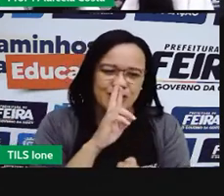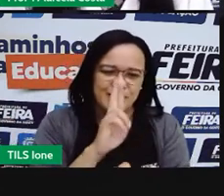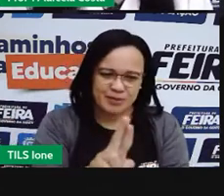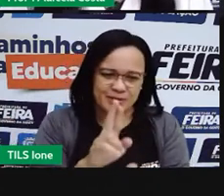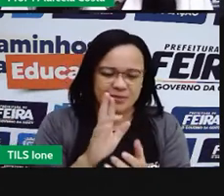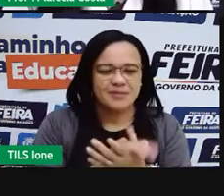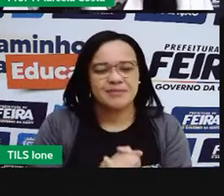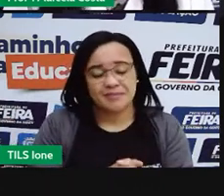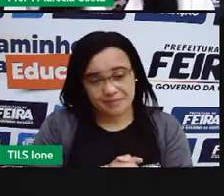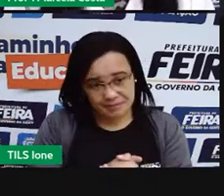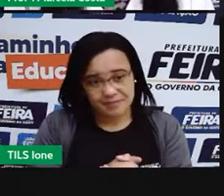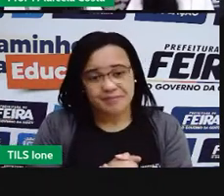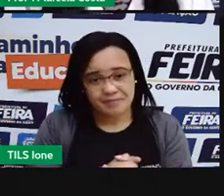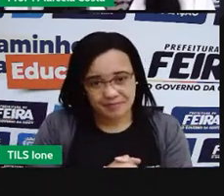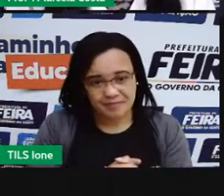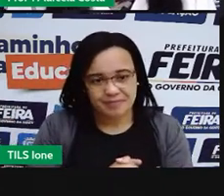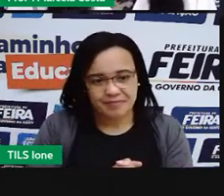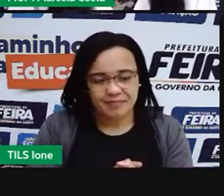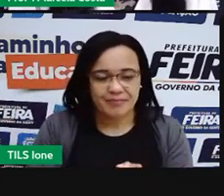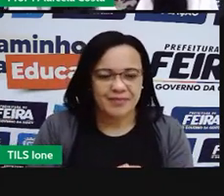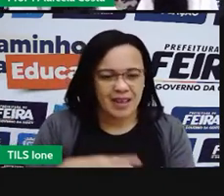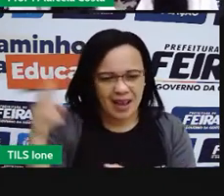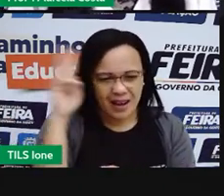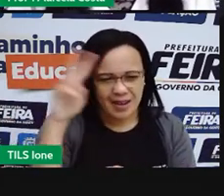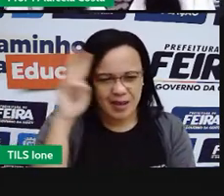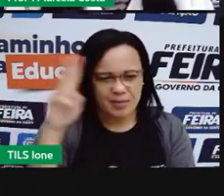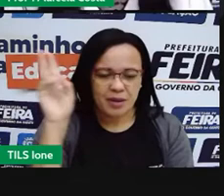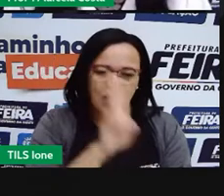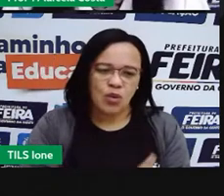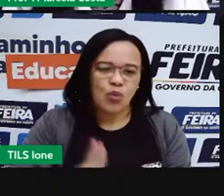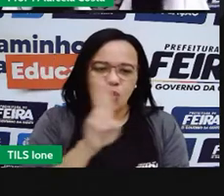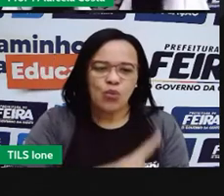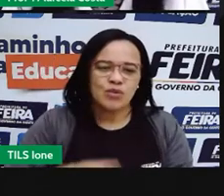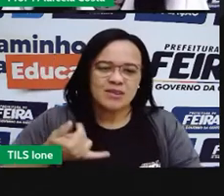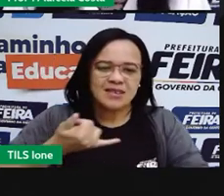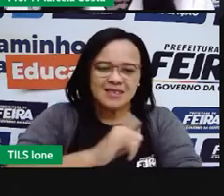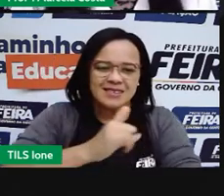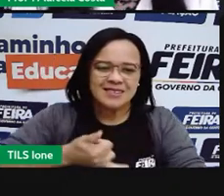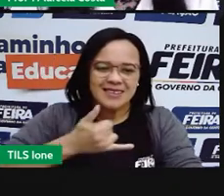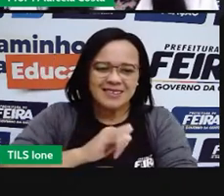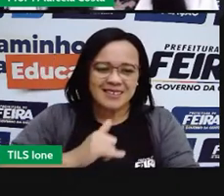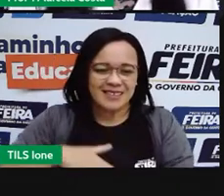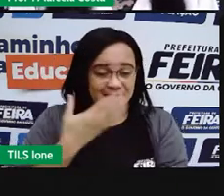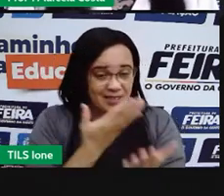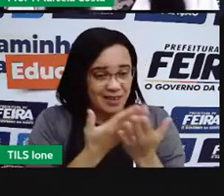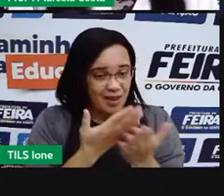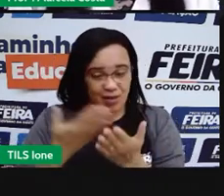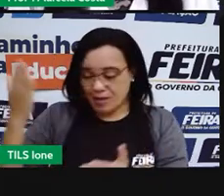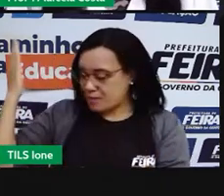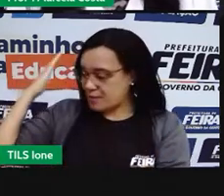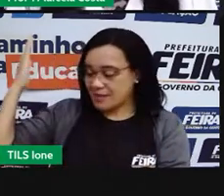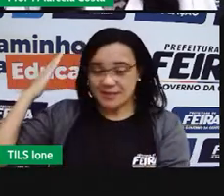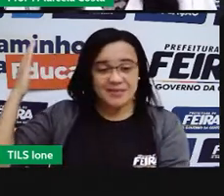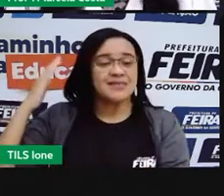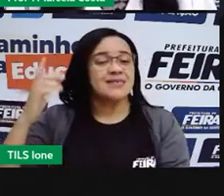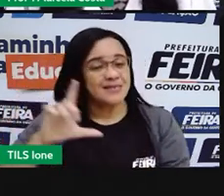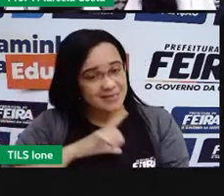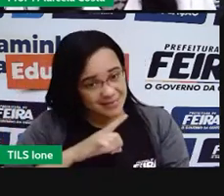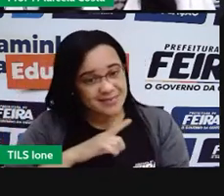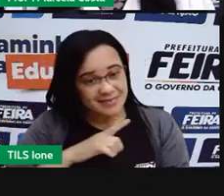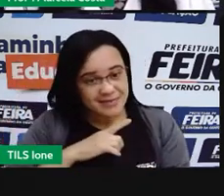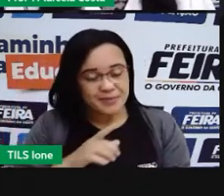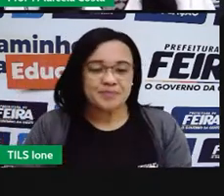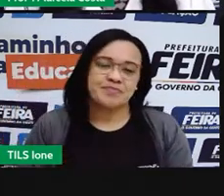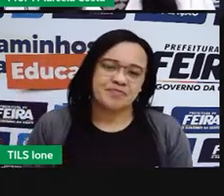no momento pode usar as estratégias que a gente vai em outras aulas. Então, Ana bebe dois